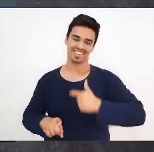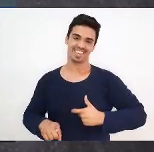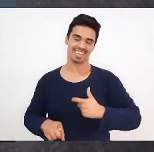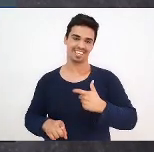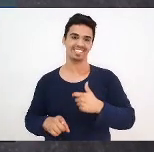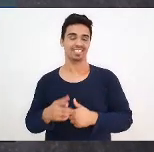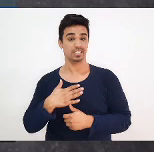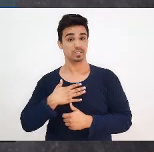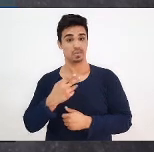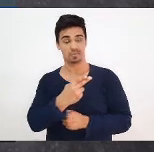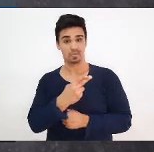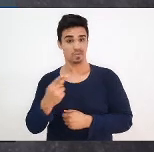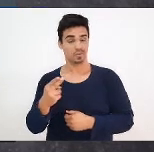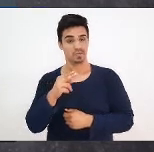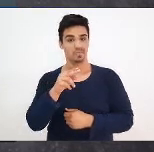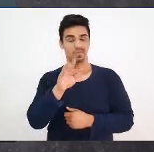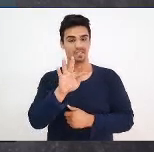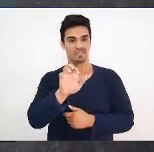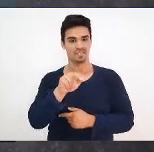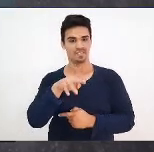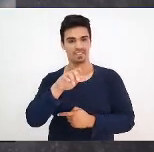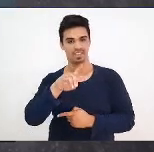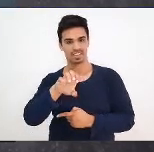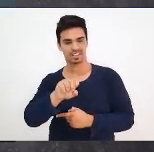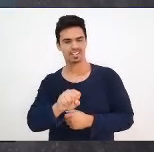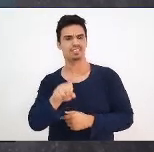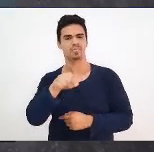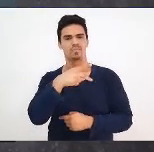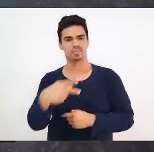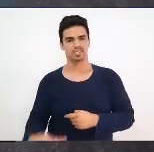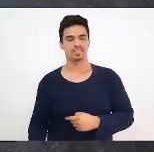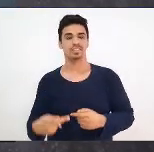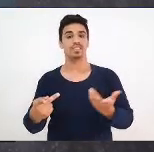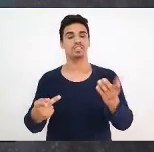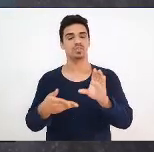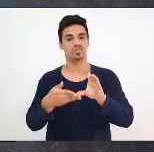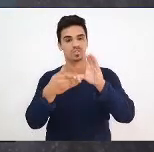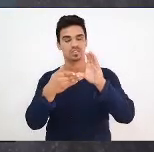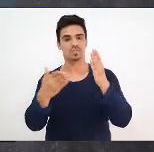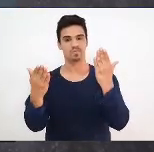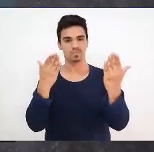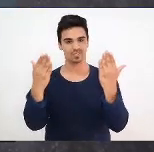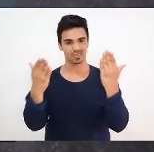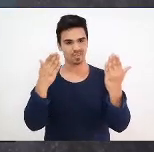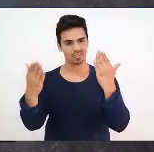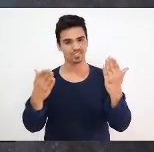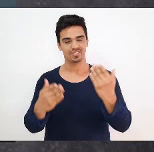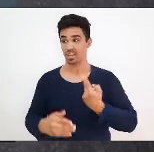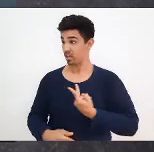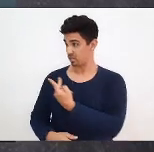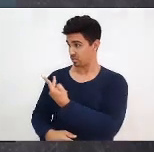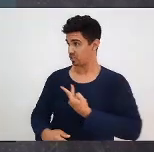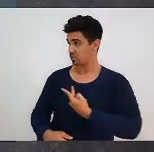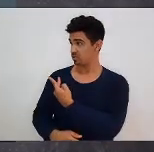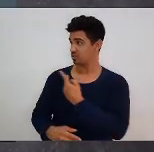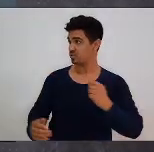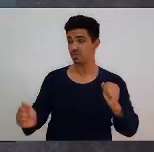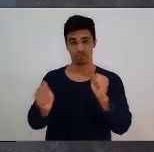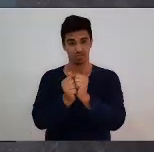Conselho Federal de Psicologia, e nós estamos aqui hoje juntas, representando as duas entidades,